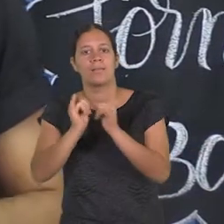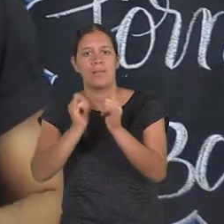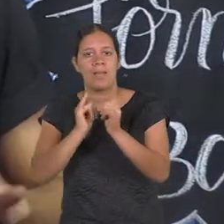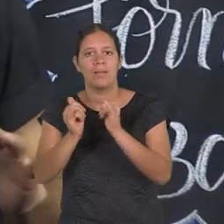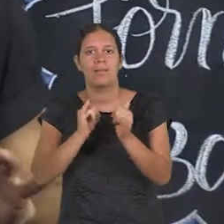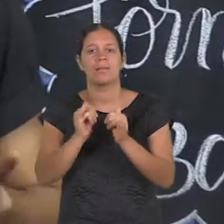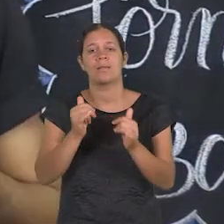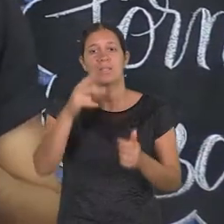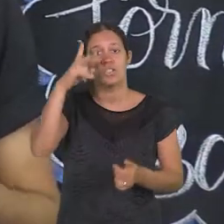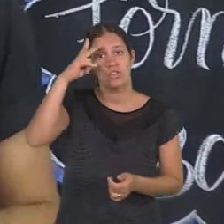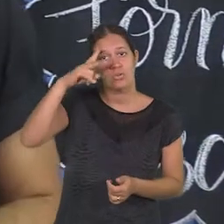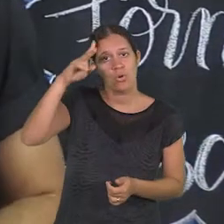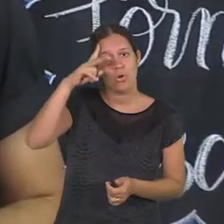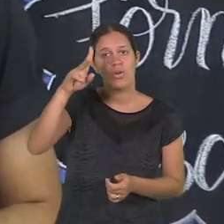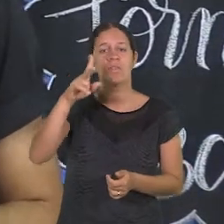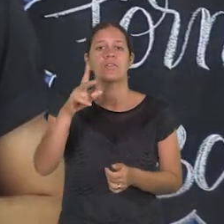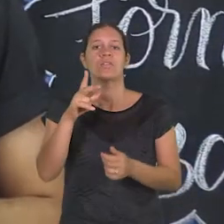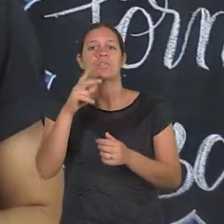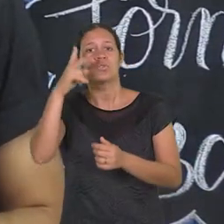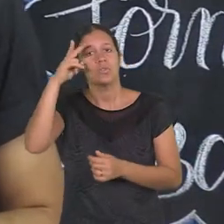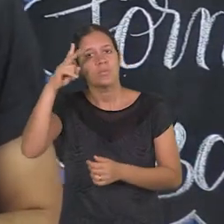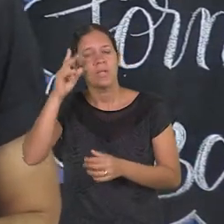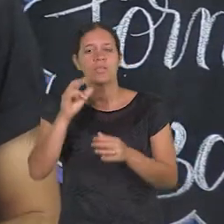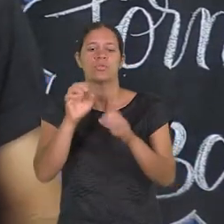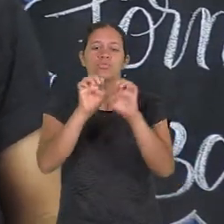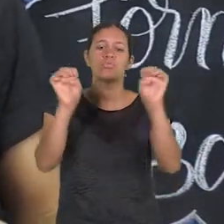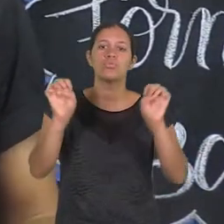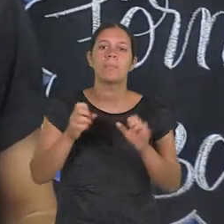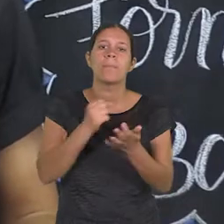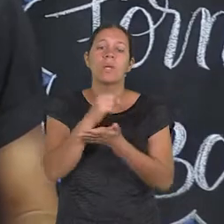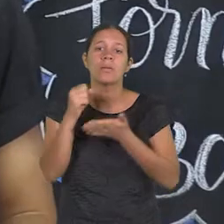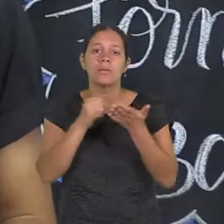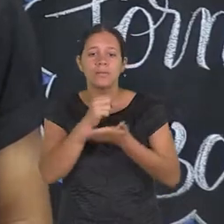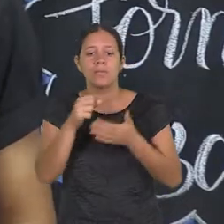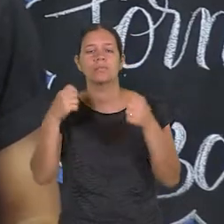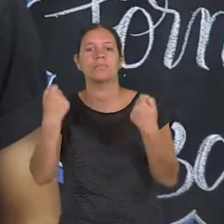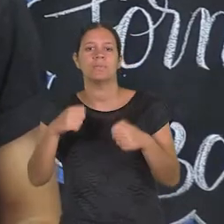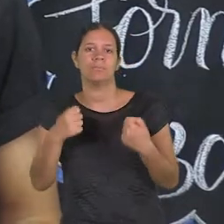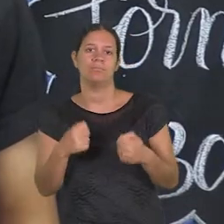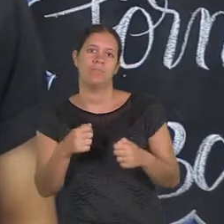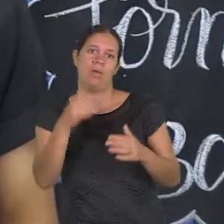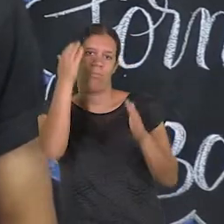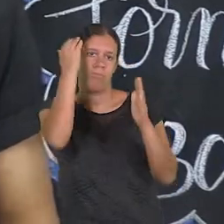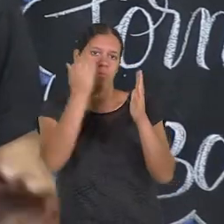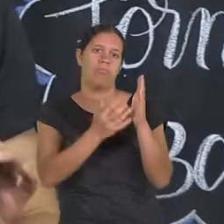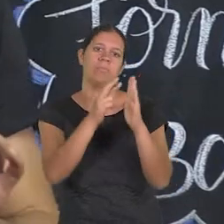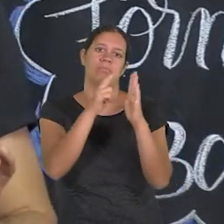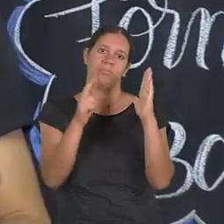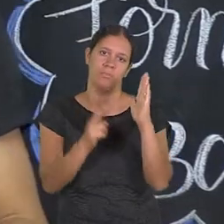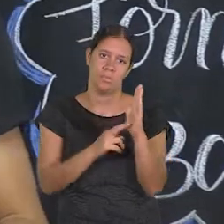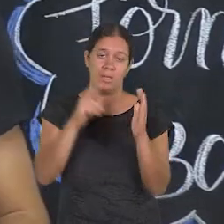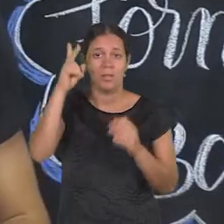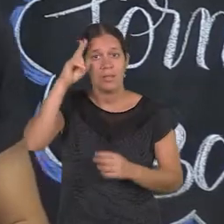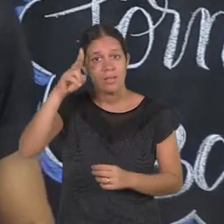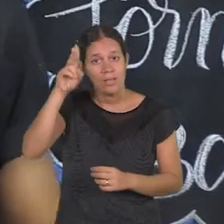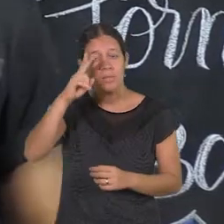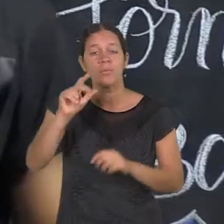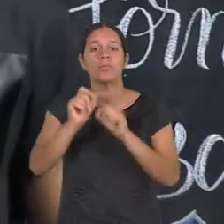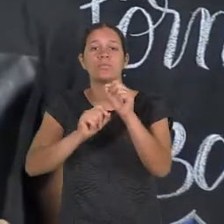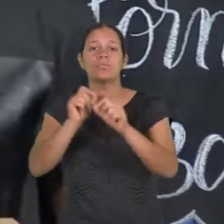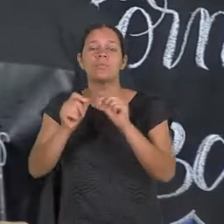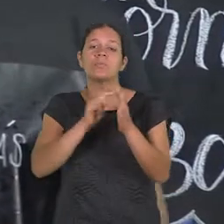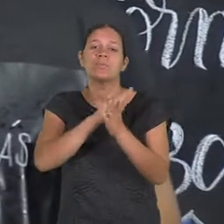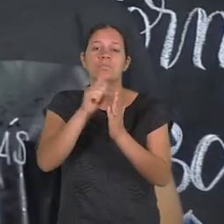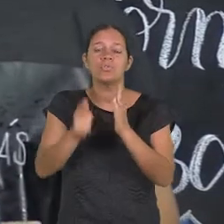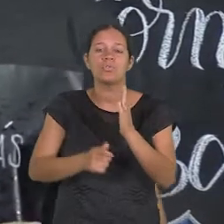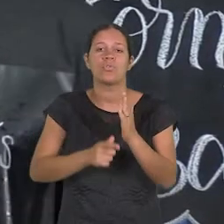essas tirinhas contam histórias. E uma história tem uma estrutura básica, que ela precisa ser respeitada. Então, acima de tudo, lembre-se